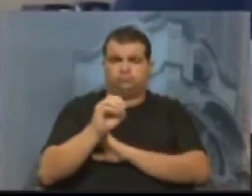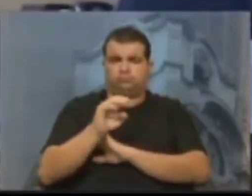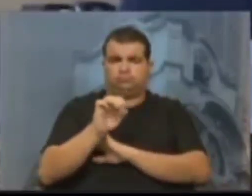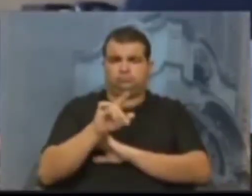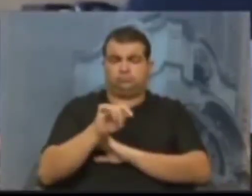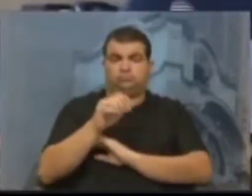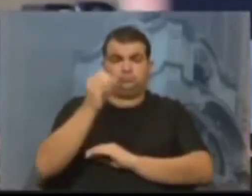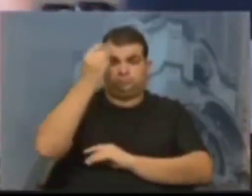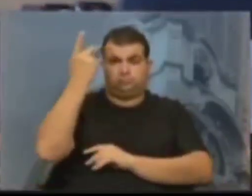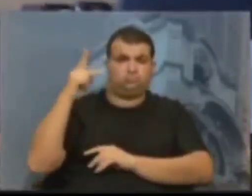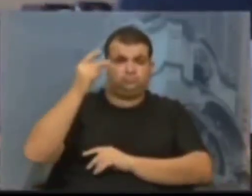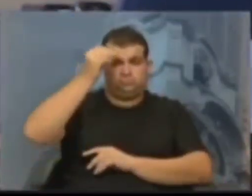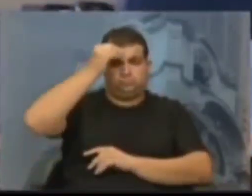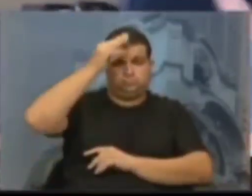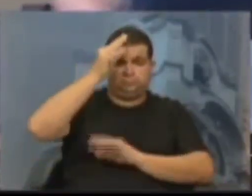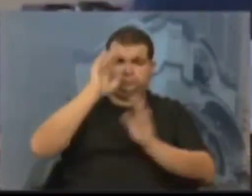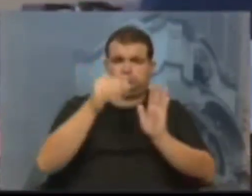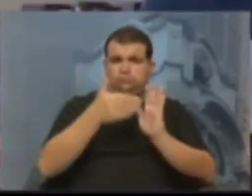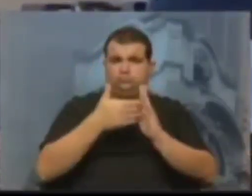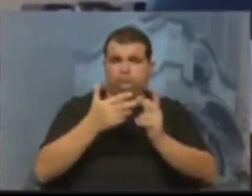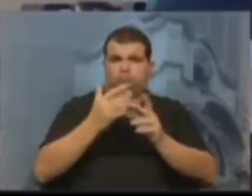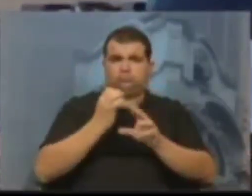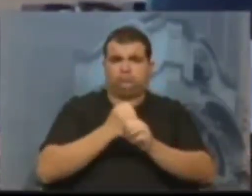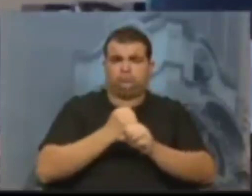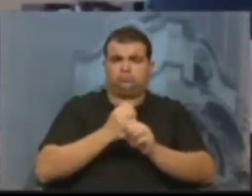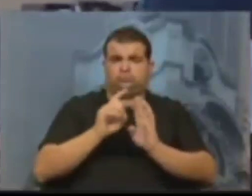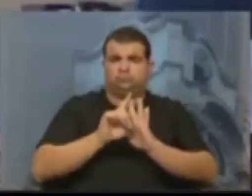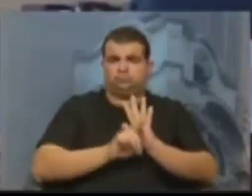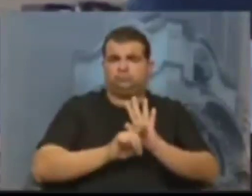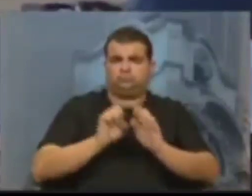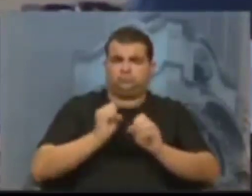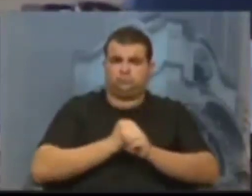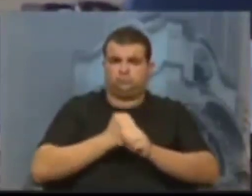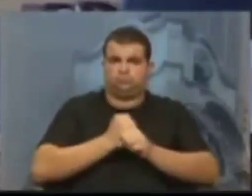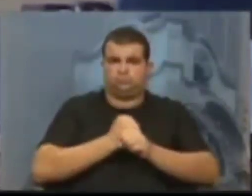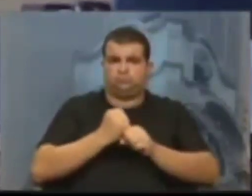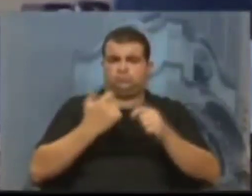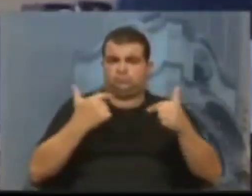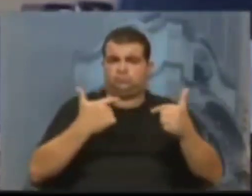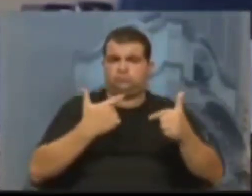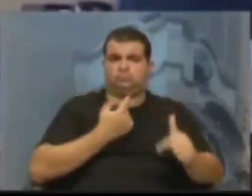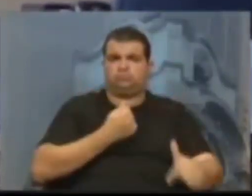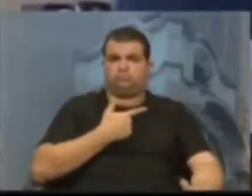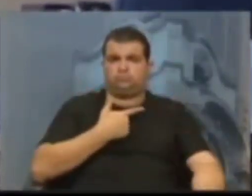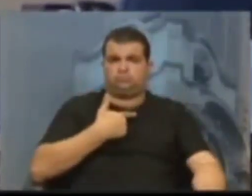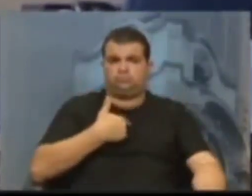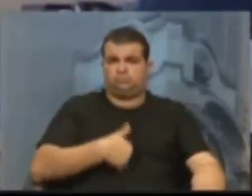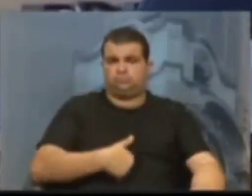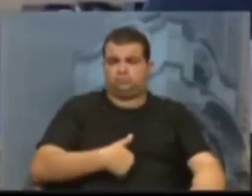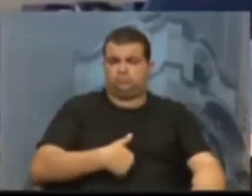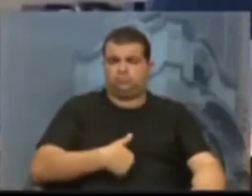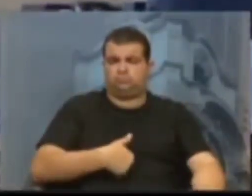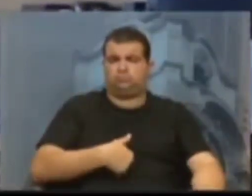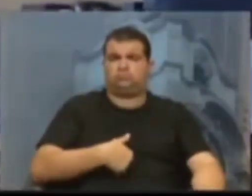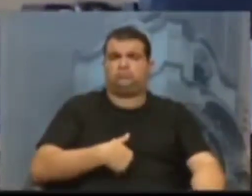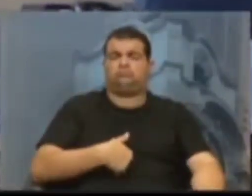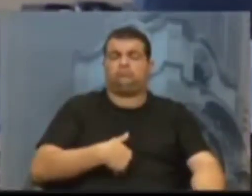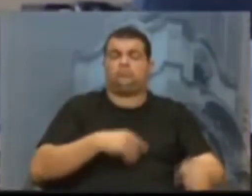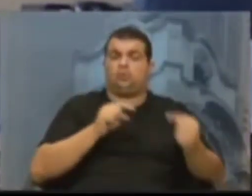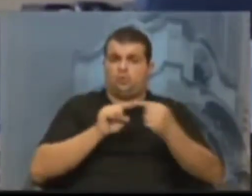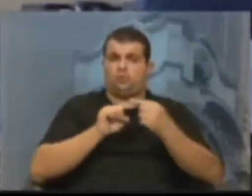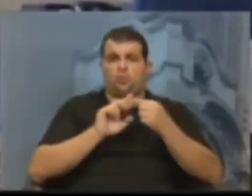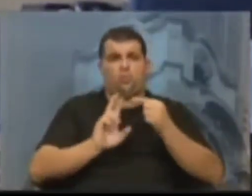conhecimento, tudo acumulado, tudo que foi acumulado ao longo de décadas com dinheiro público, como eu já disse, seja empregado